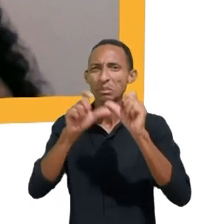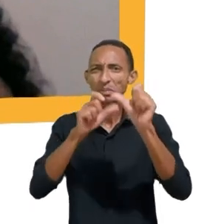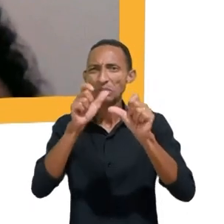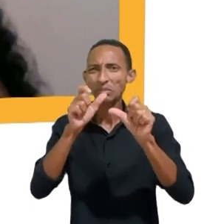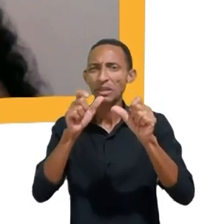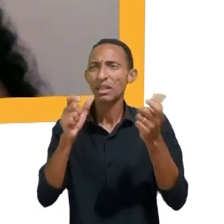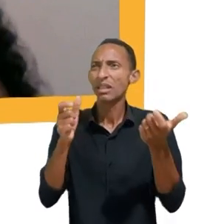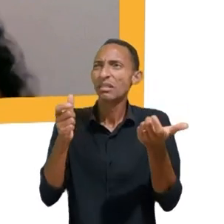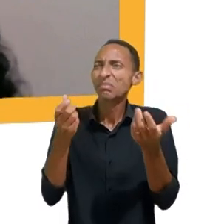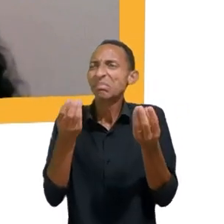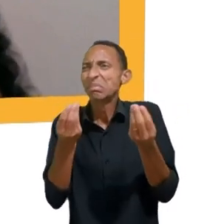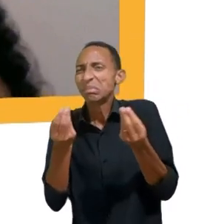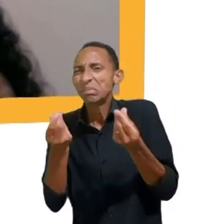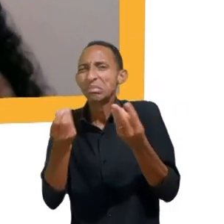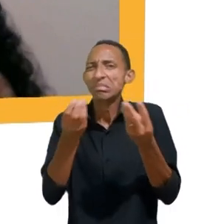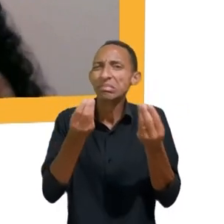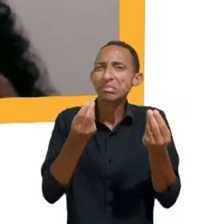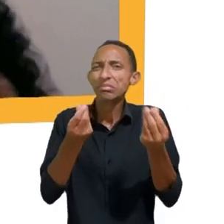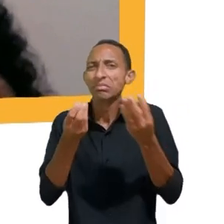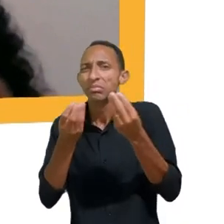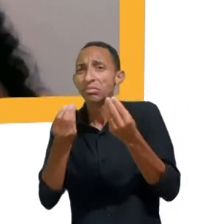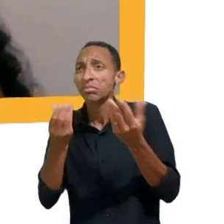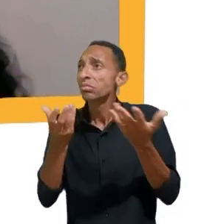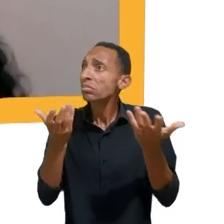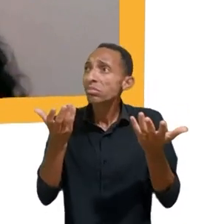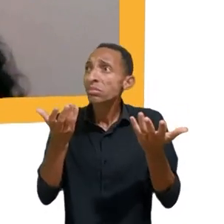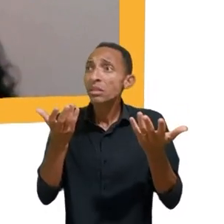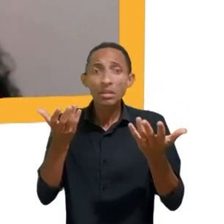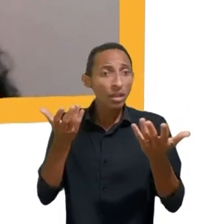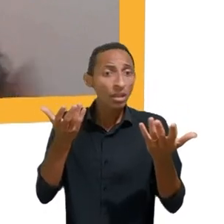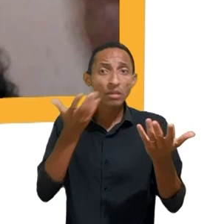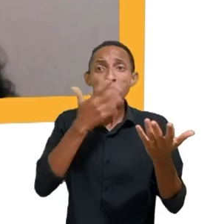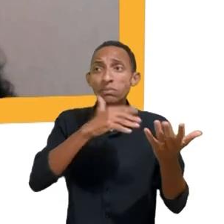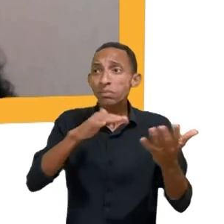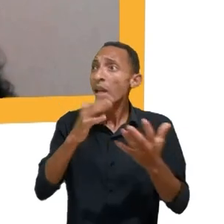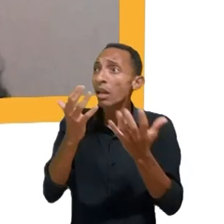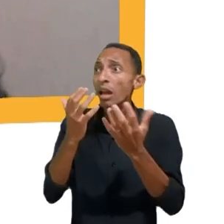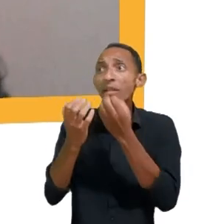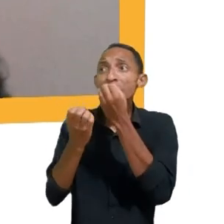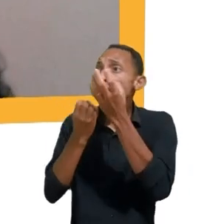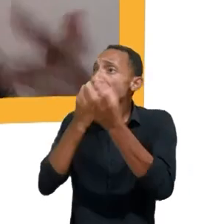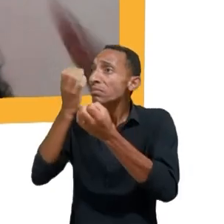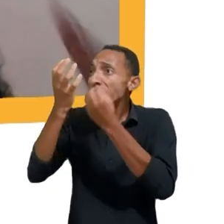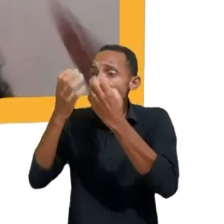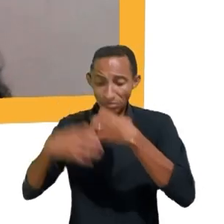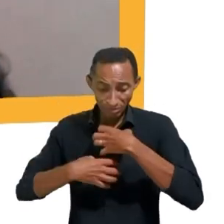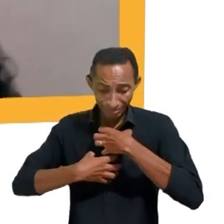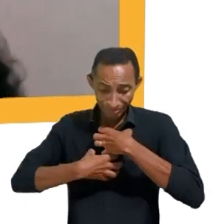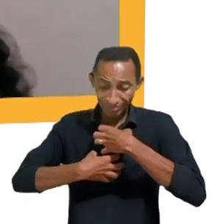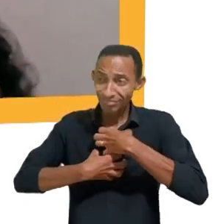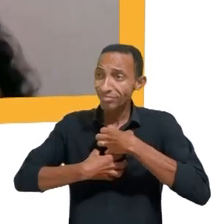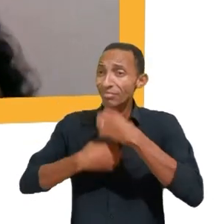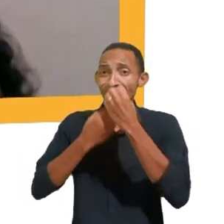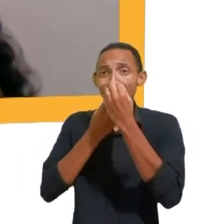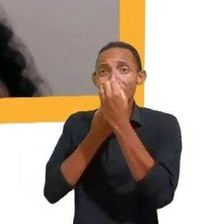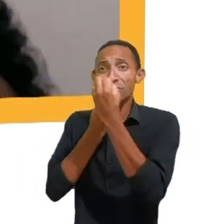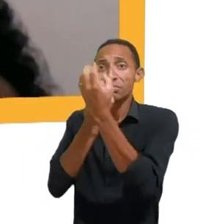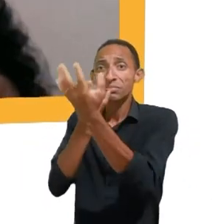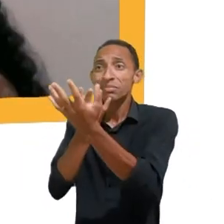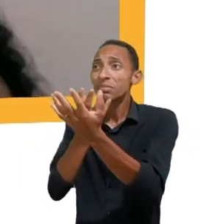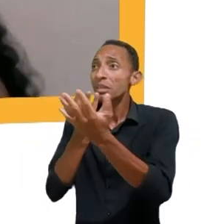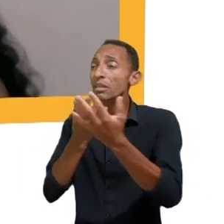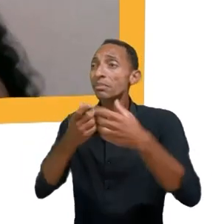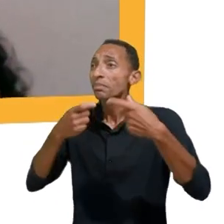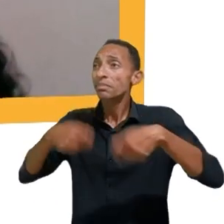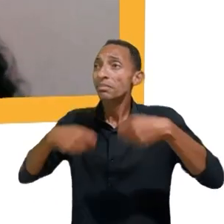gente quer falar aquilo que a gente nunca teve oportunidade de falar aquilo que é e ainda vai ser por mais